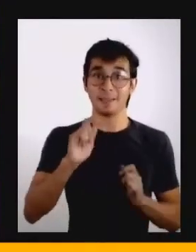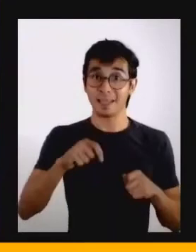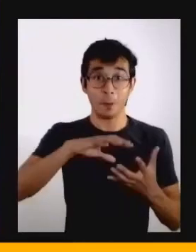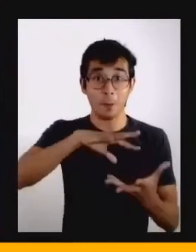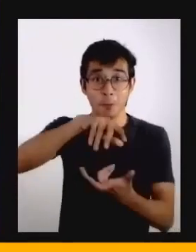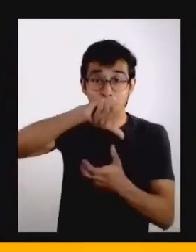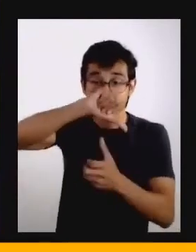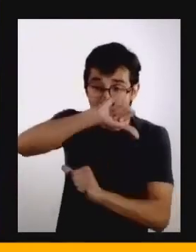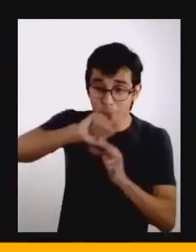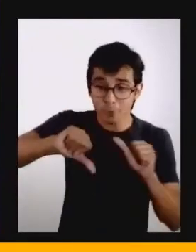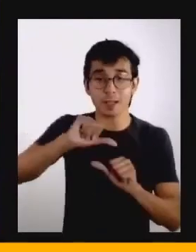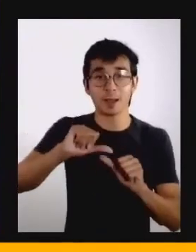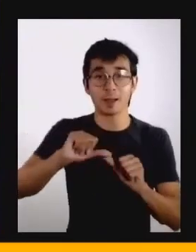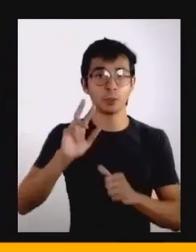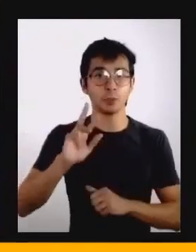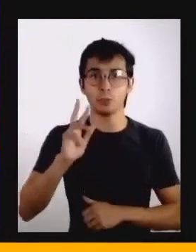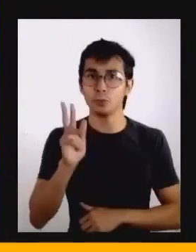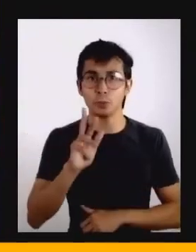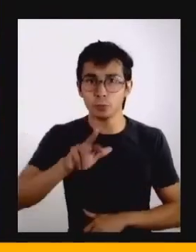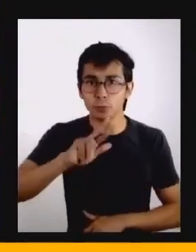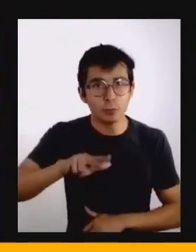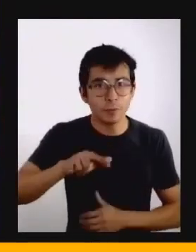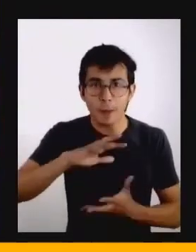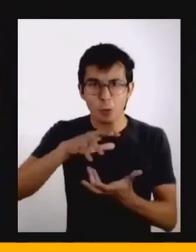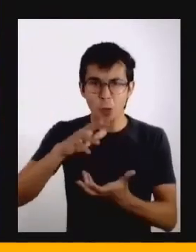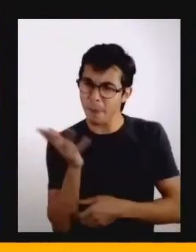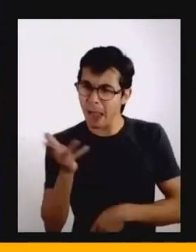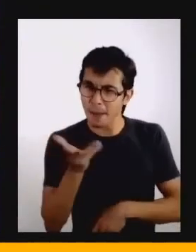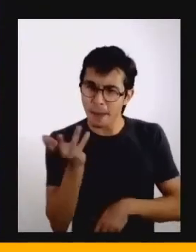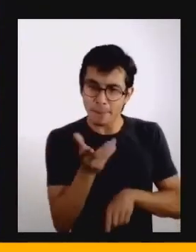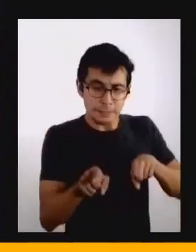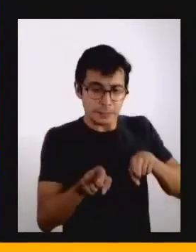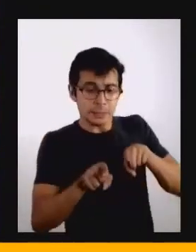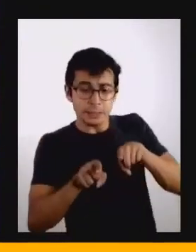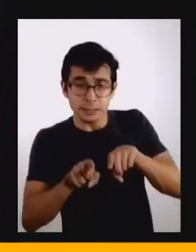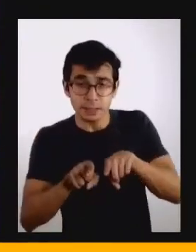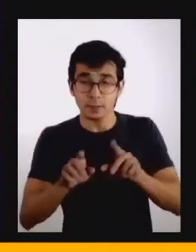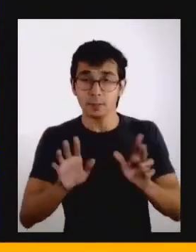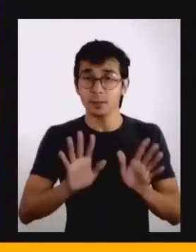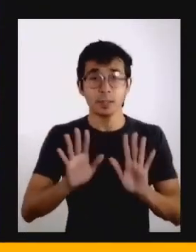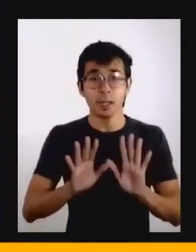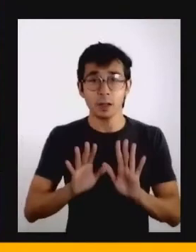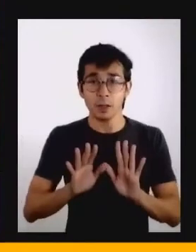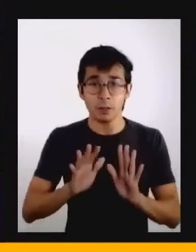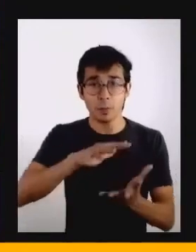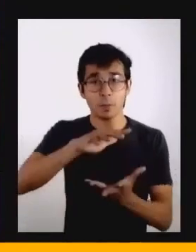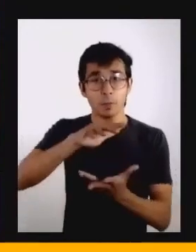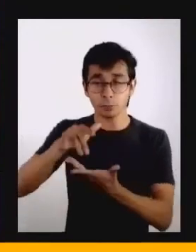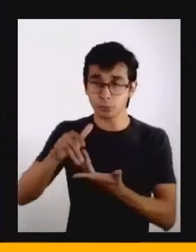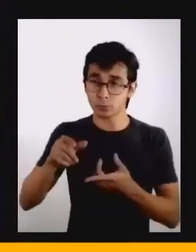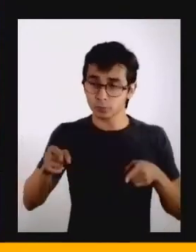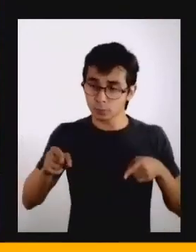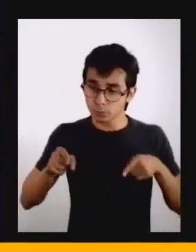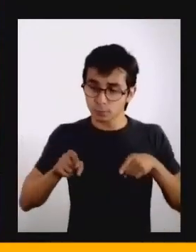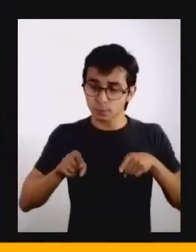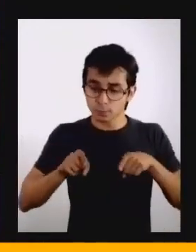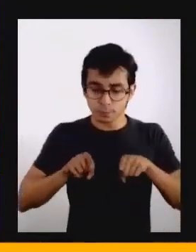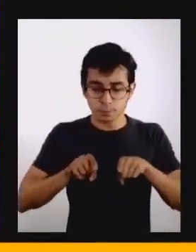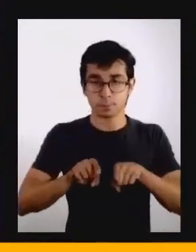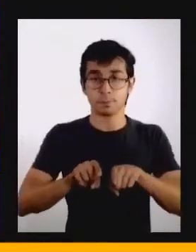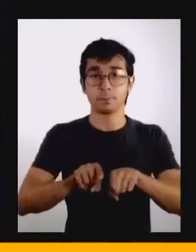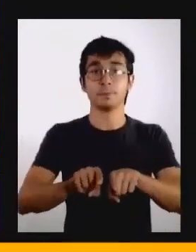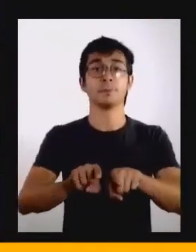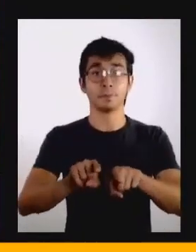aceleração para um cenário de sincronicidade. E existem uma série de narrativas emergentes que estão